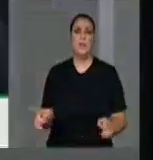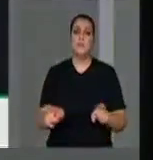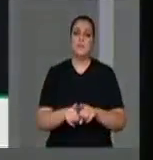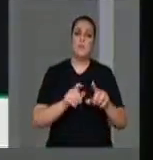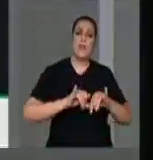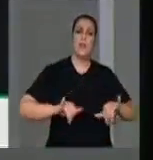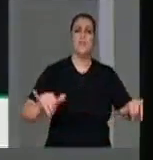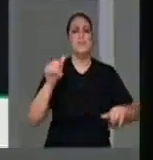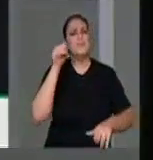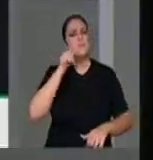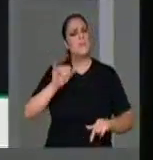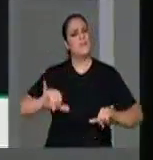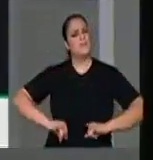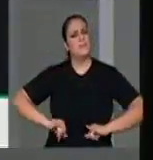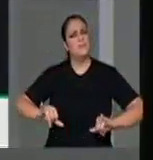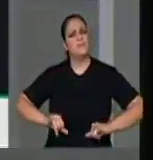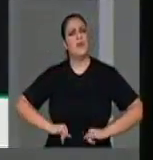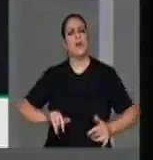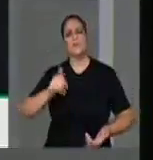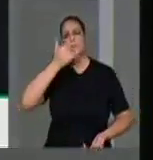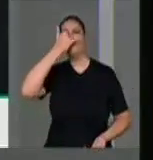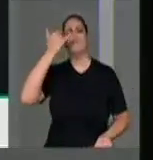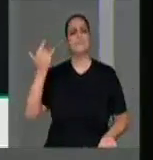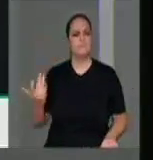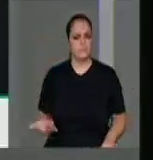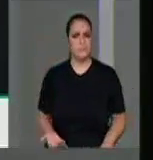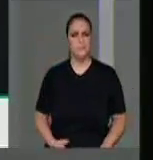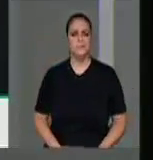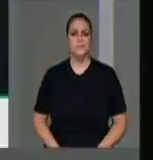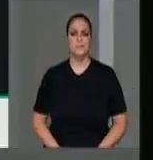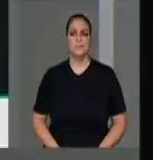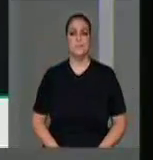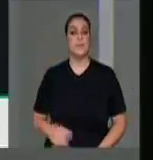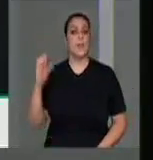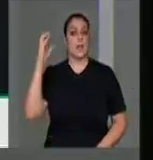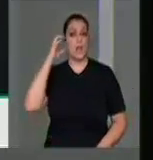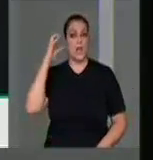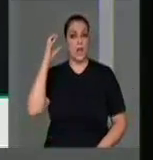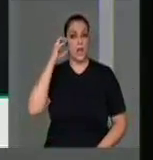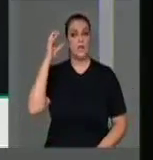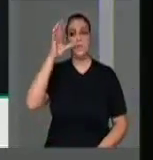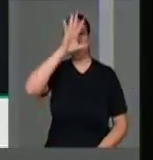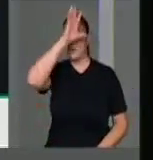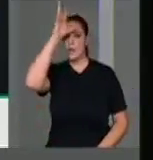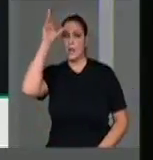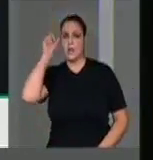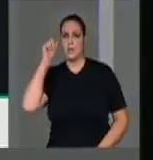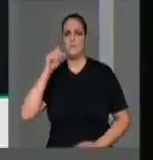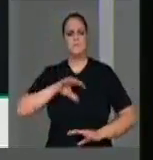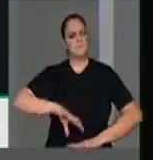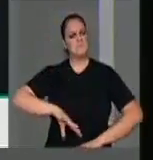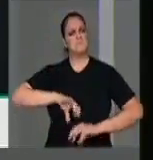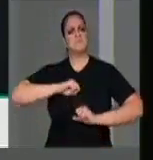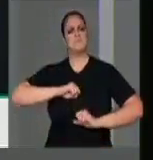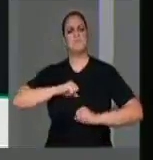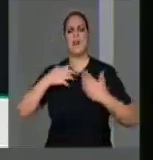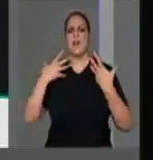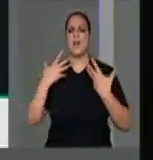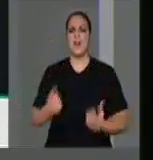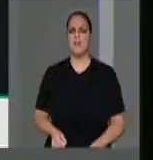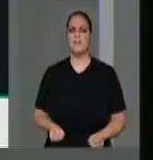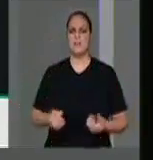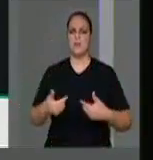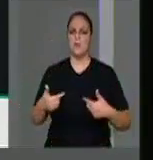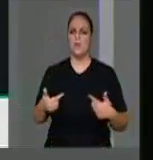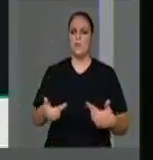mulheres vítimas desses acidentes. A Rádio Nacional da Amazônia engajou-se imediatamente, Mara,